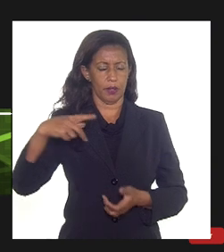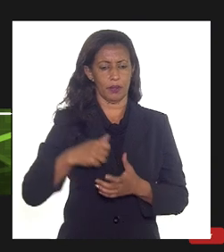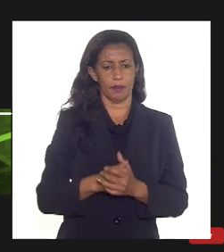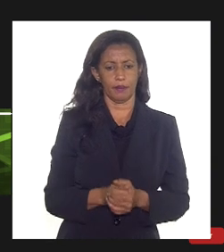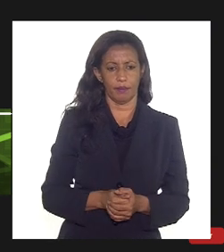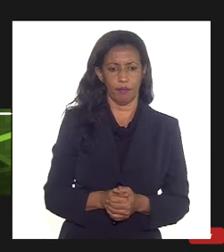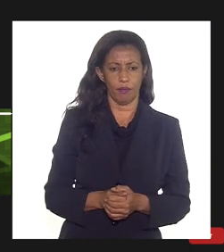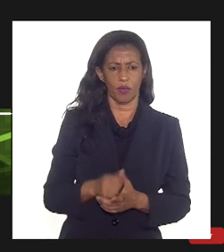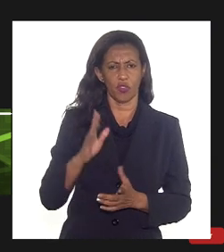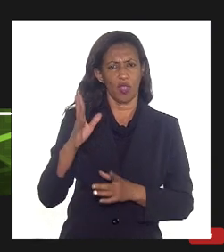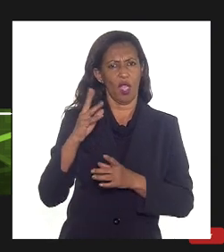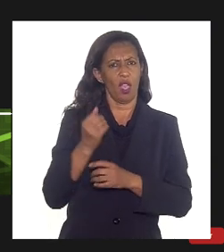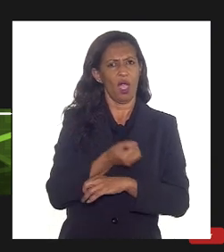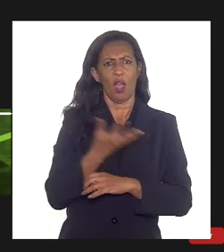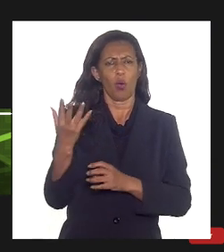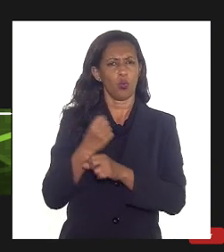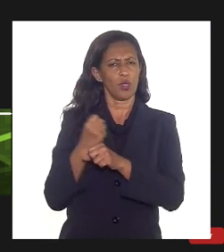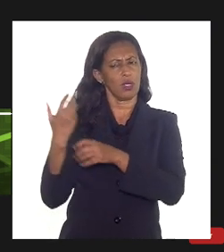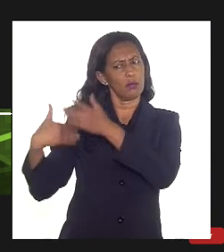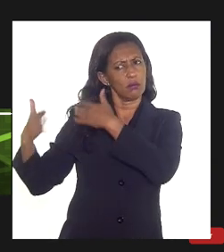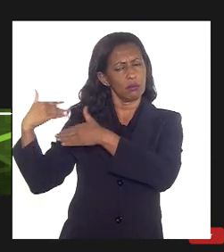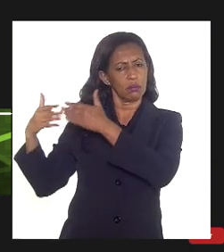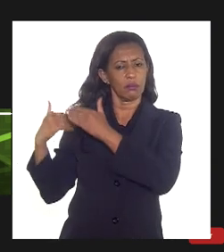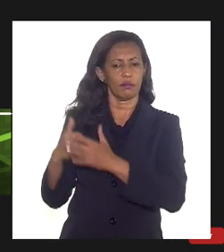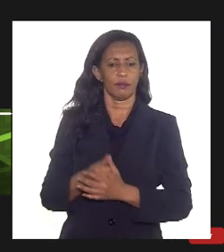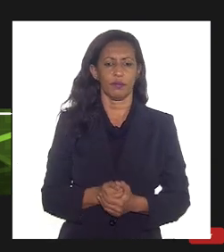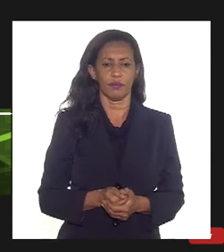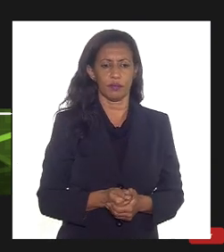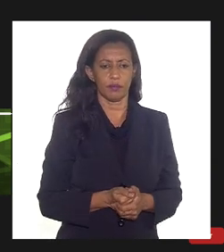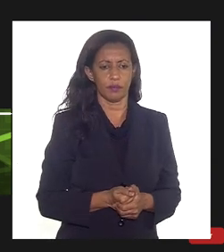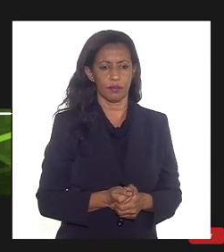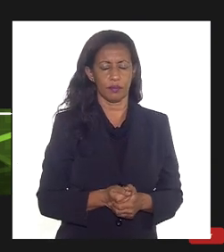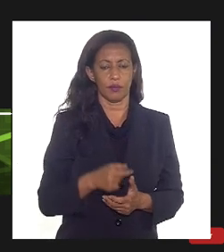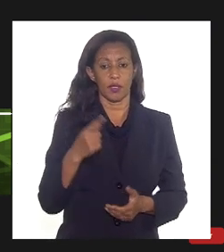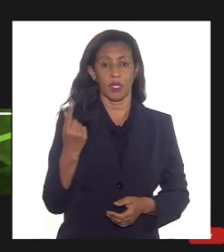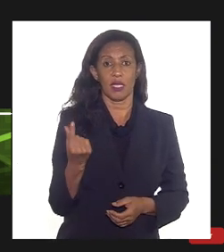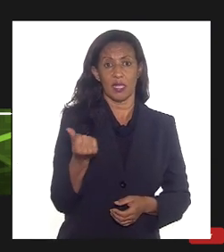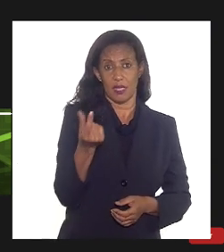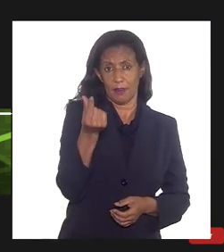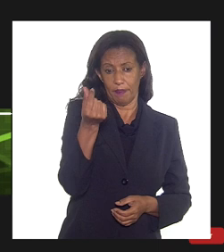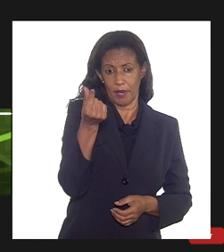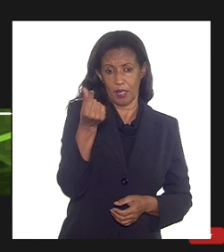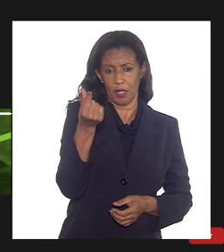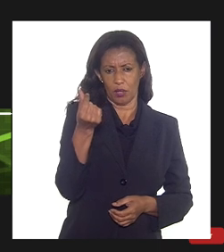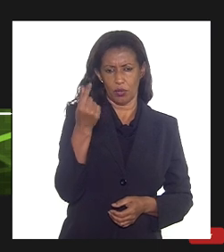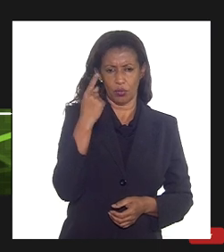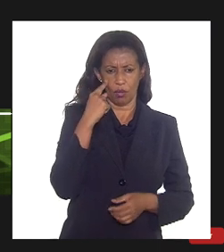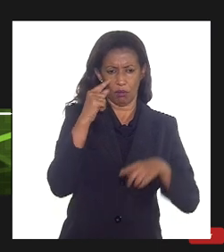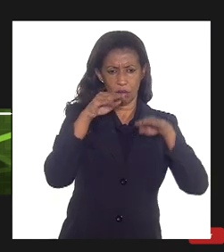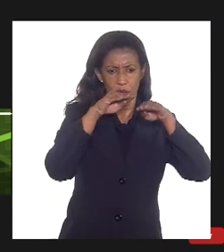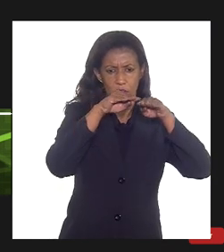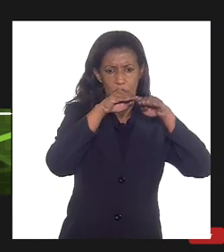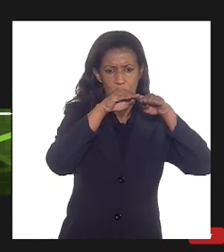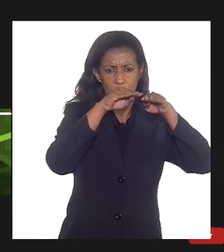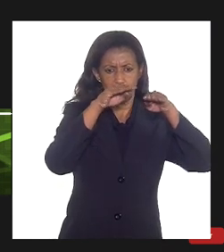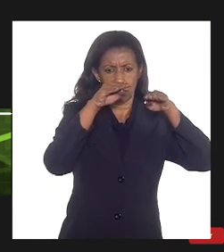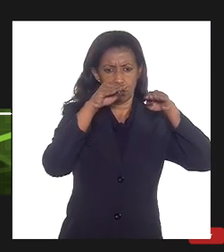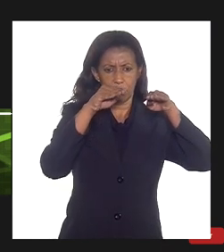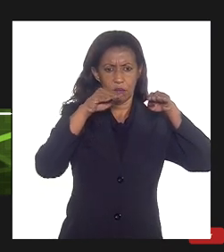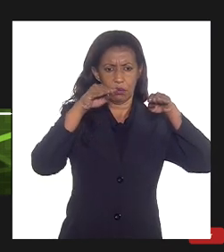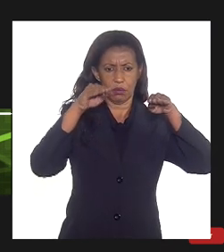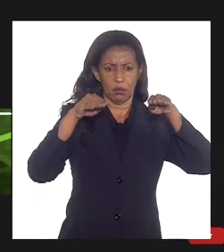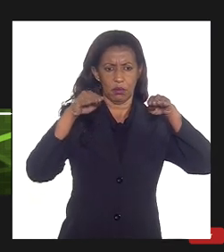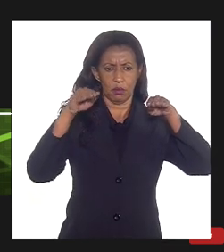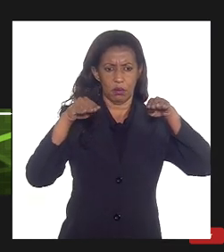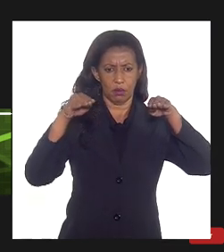alguns anos antes de 2019 e esse preço vinha ali nessa pasta mostrada no gráfico o preço inclui